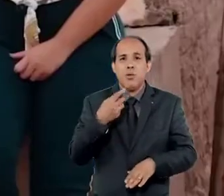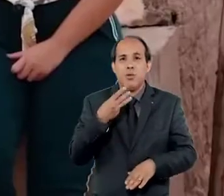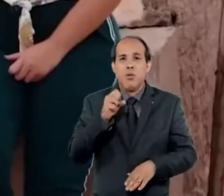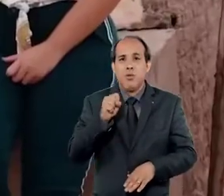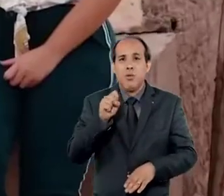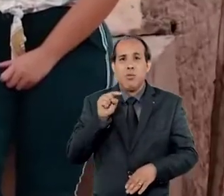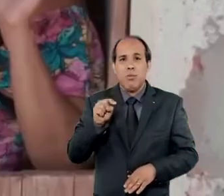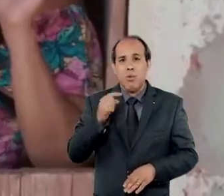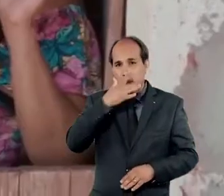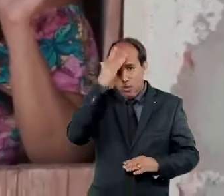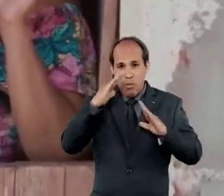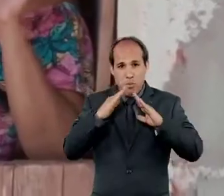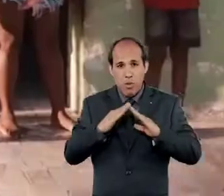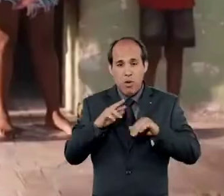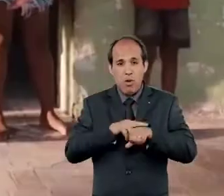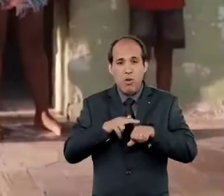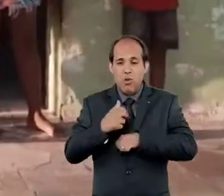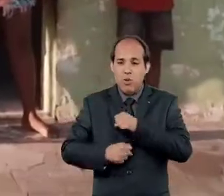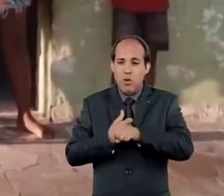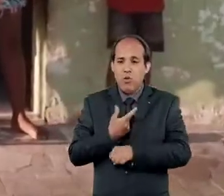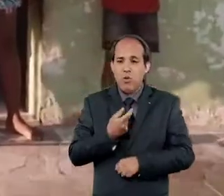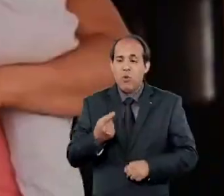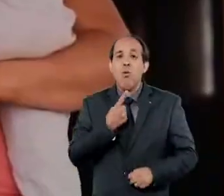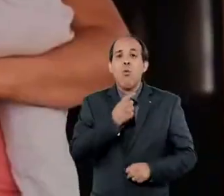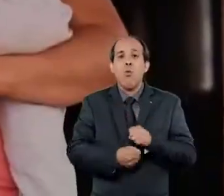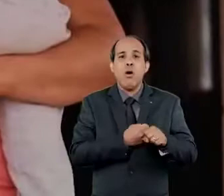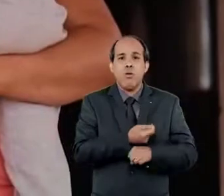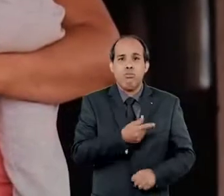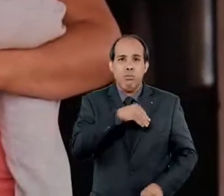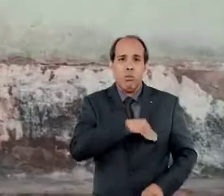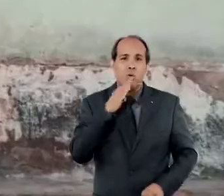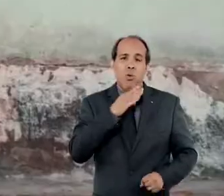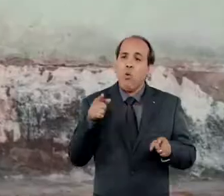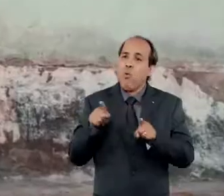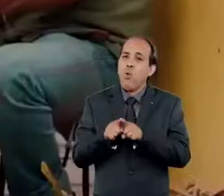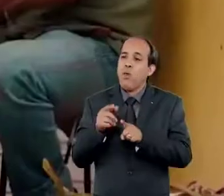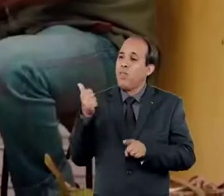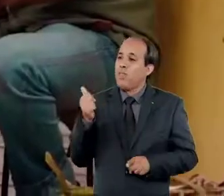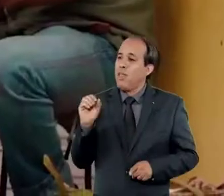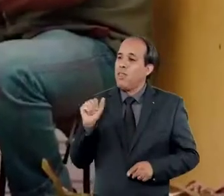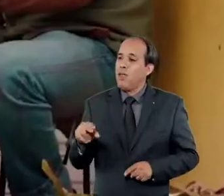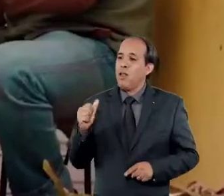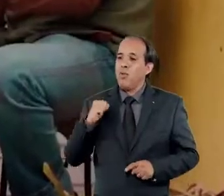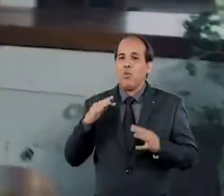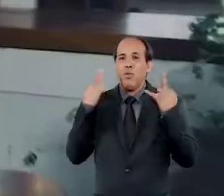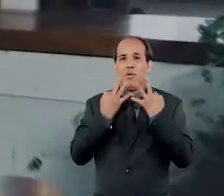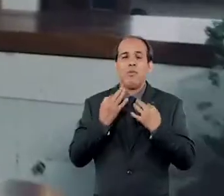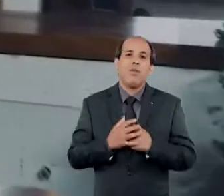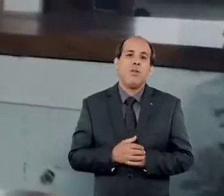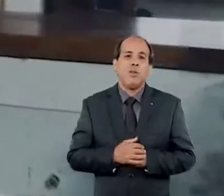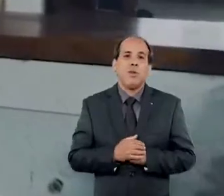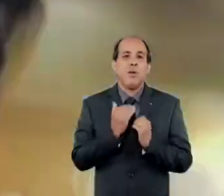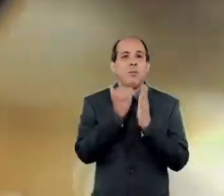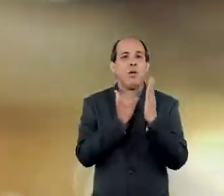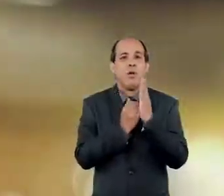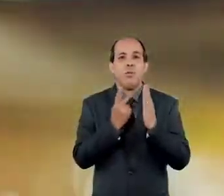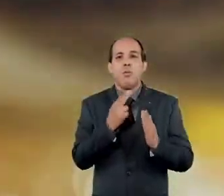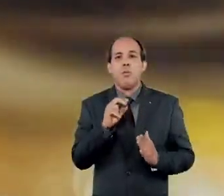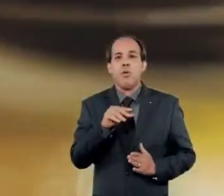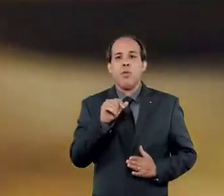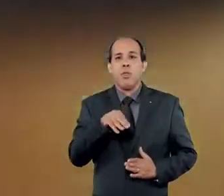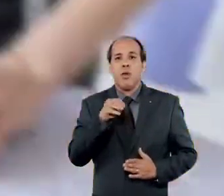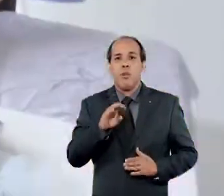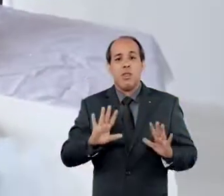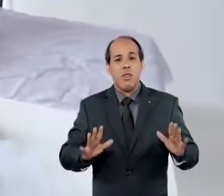a mesa de mais de 238 mil roraimenses em 2020. Um ano de auxílio emergencial equivale a mais de 10 de Bolsa